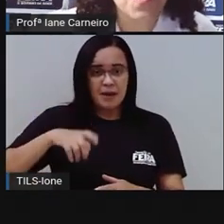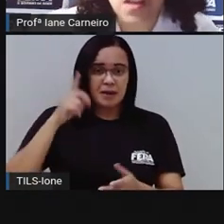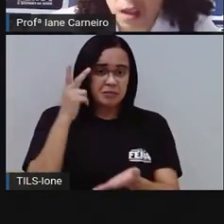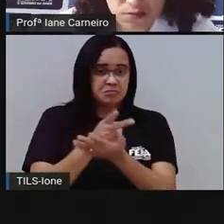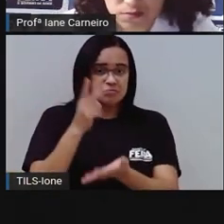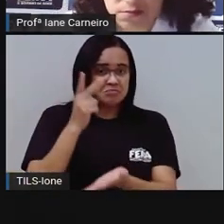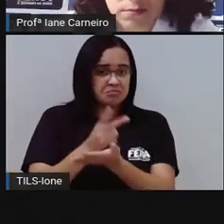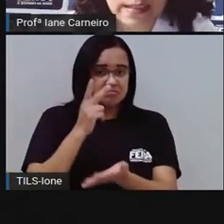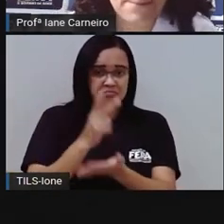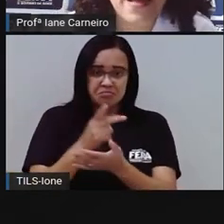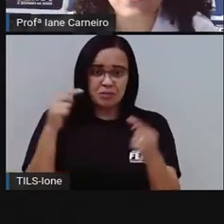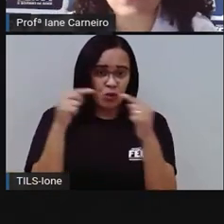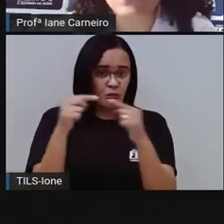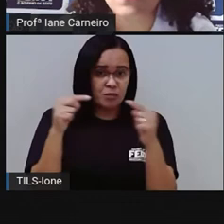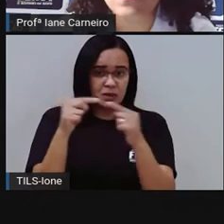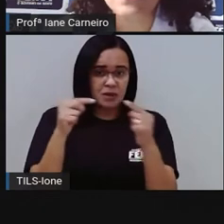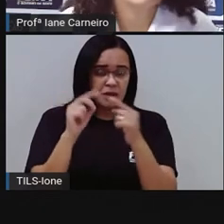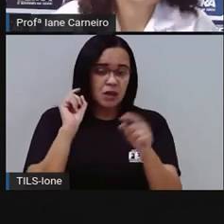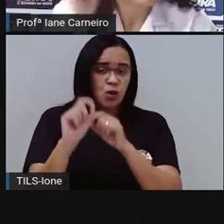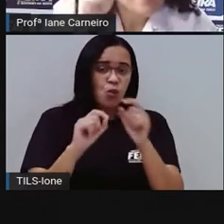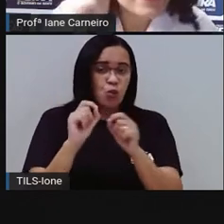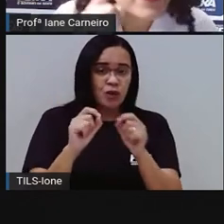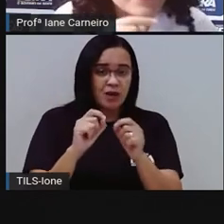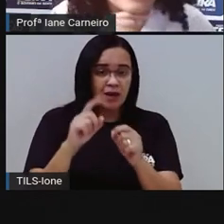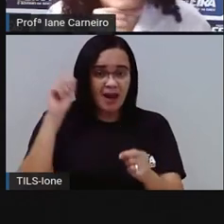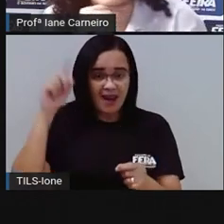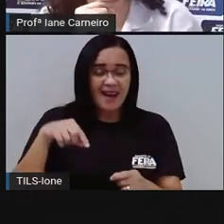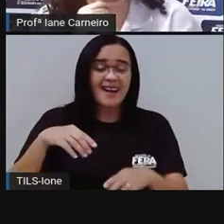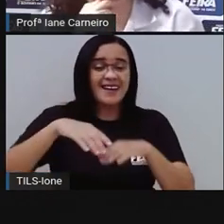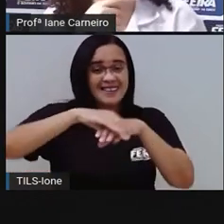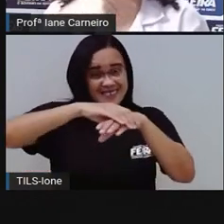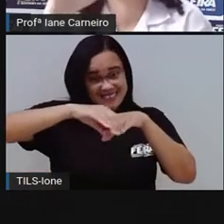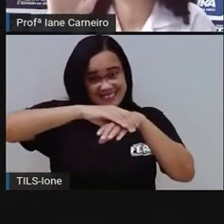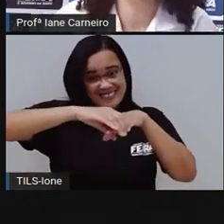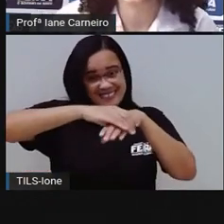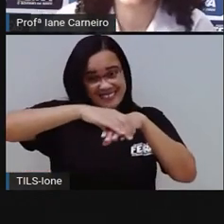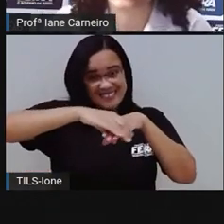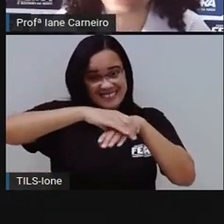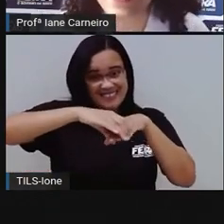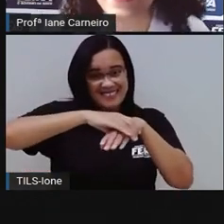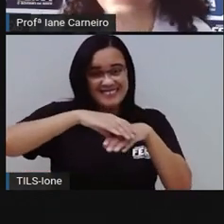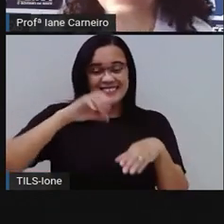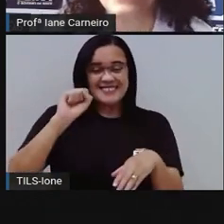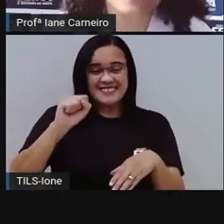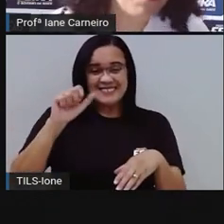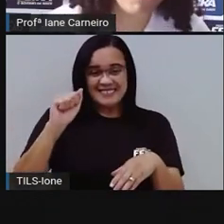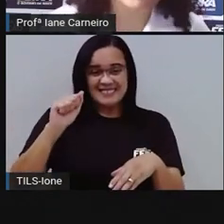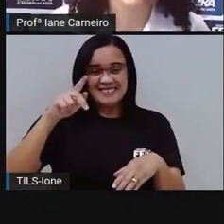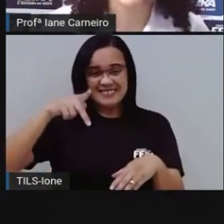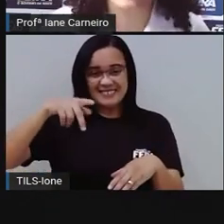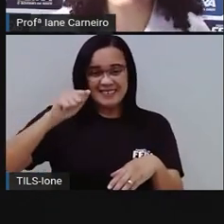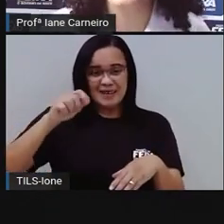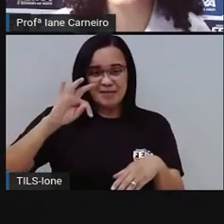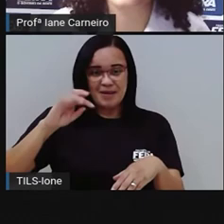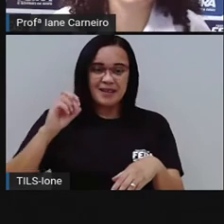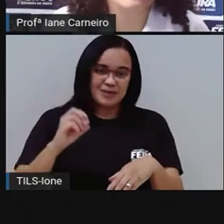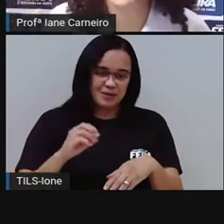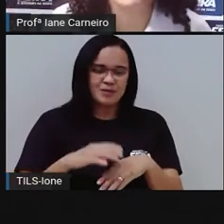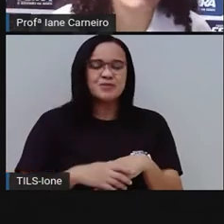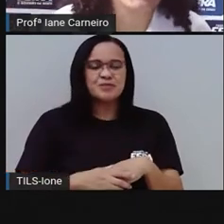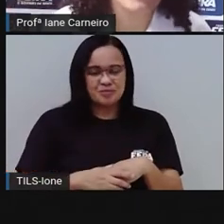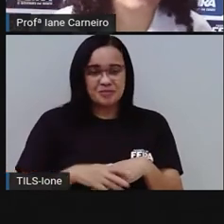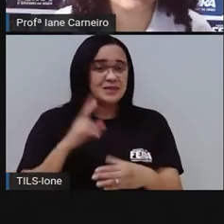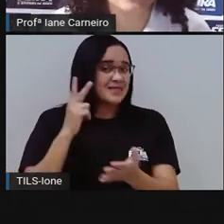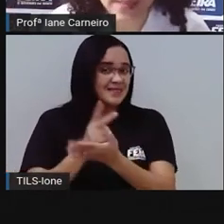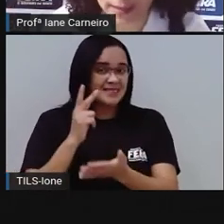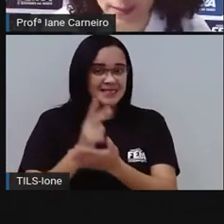Sei não. Sapato? Sapato. Acertei sem querer. Sapato, né? Tem sempre